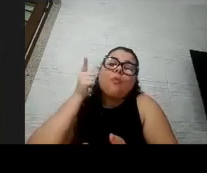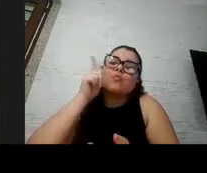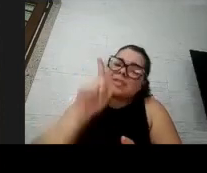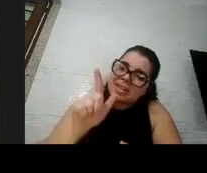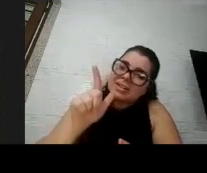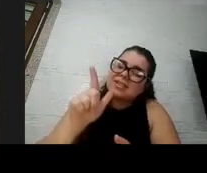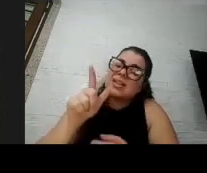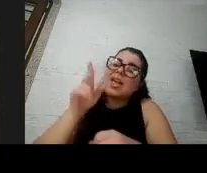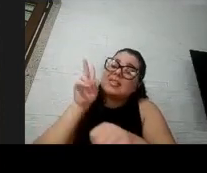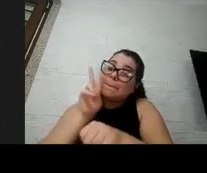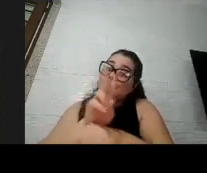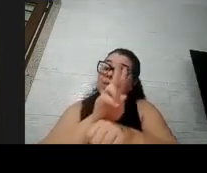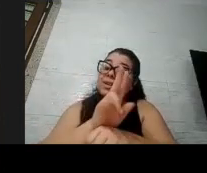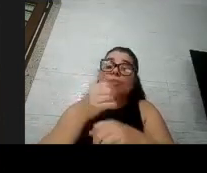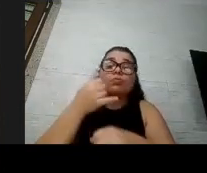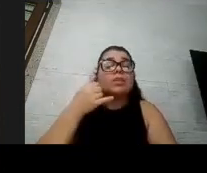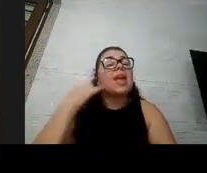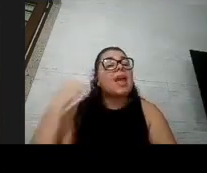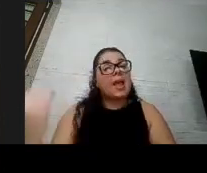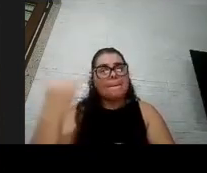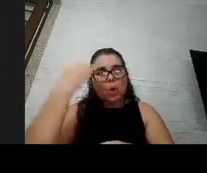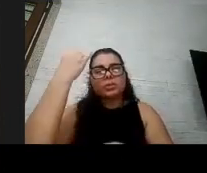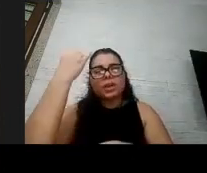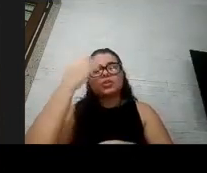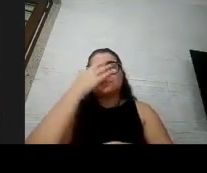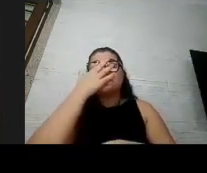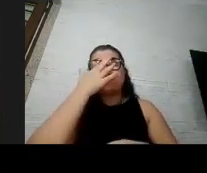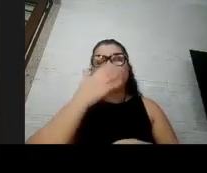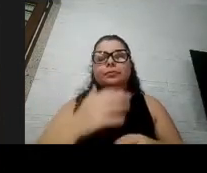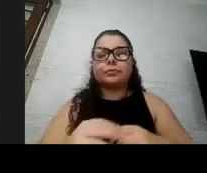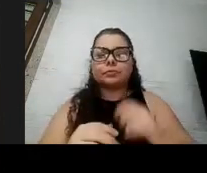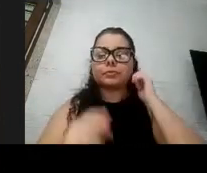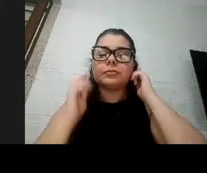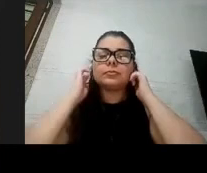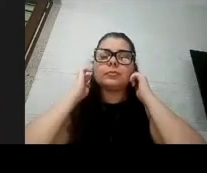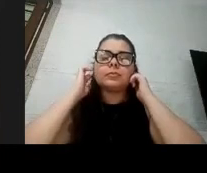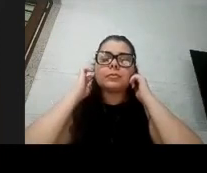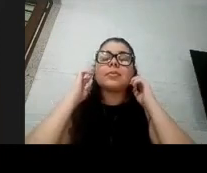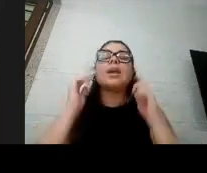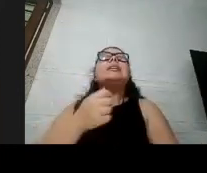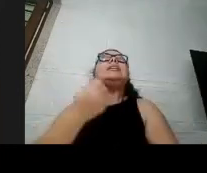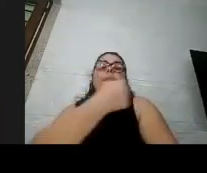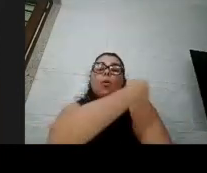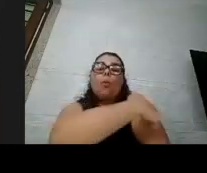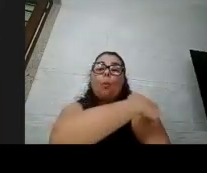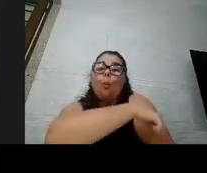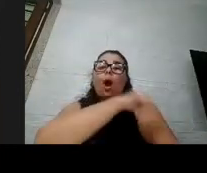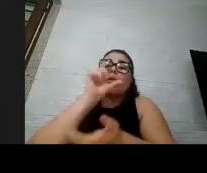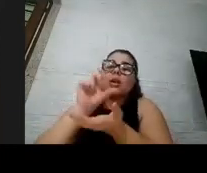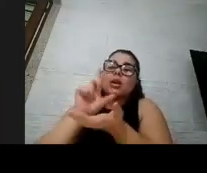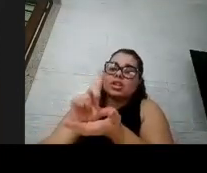proteção que é importante e nesse sentido o álcool gel também foi uma dificuldade